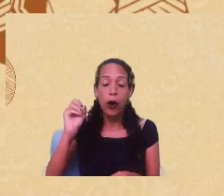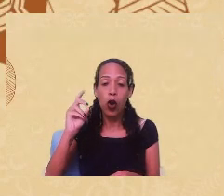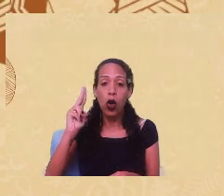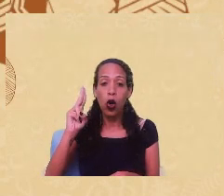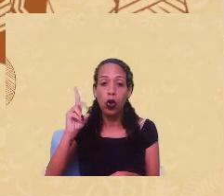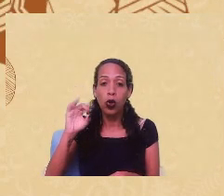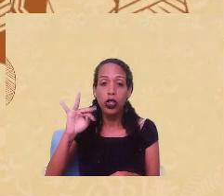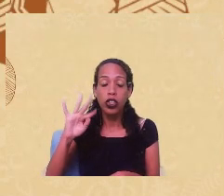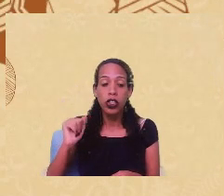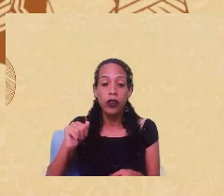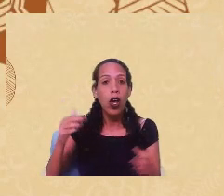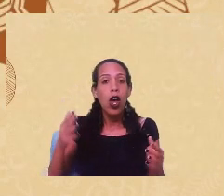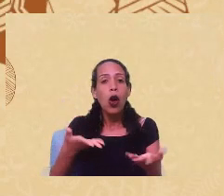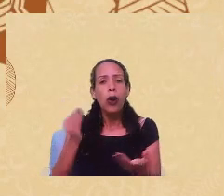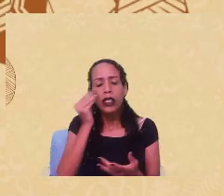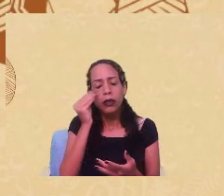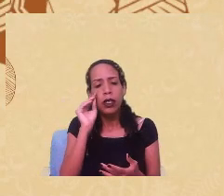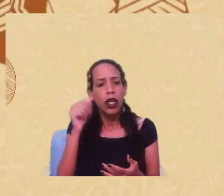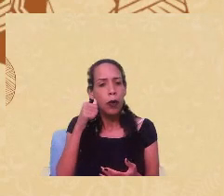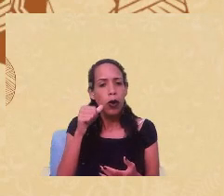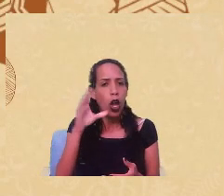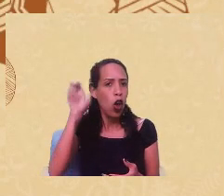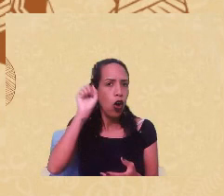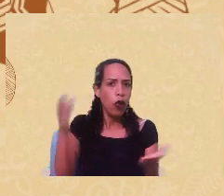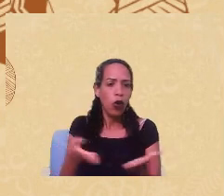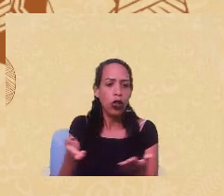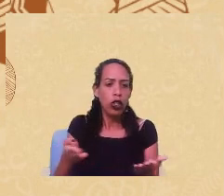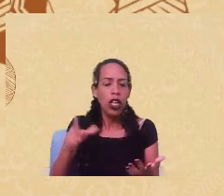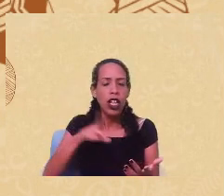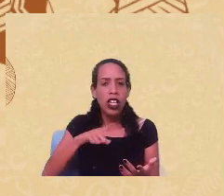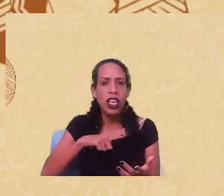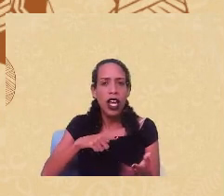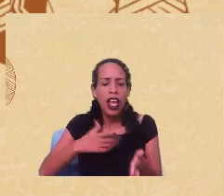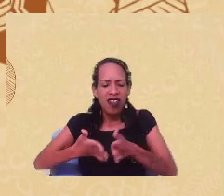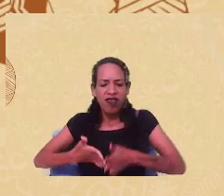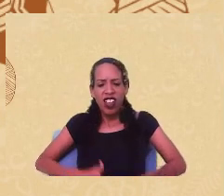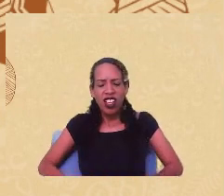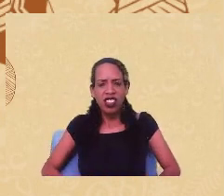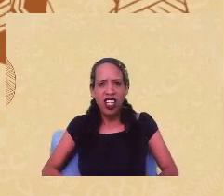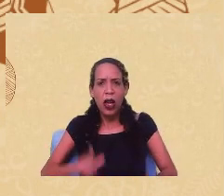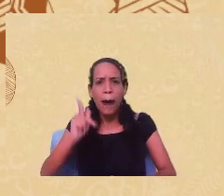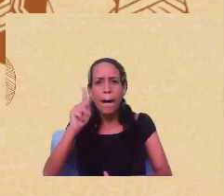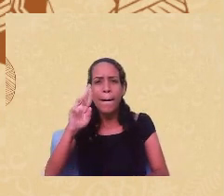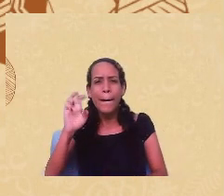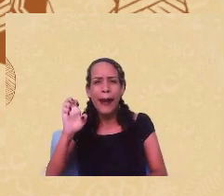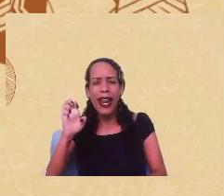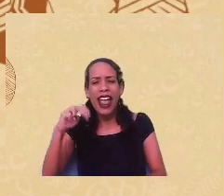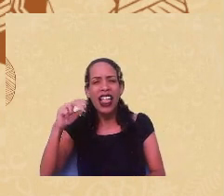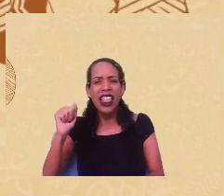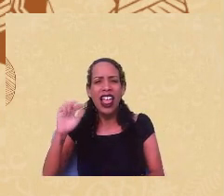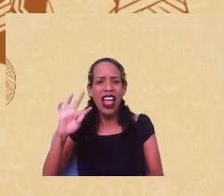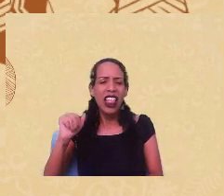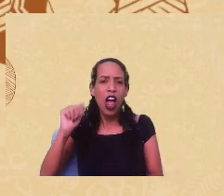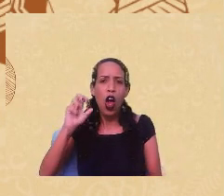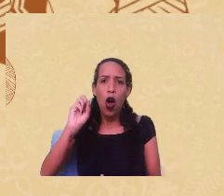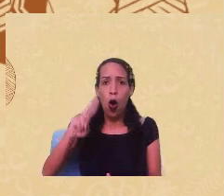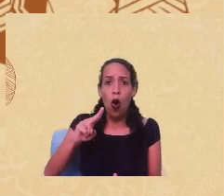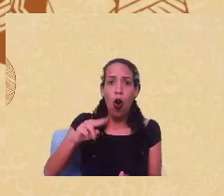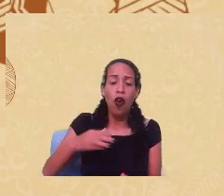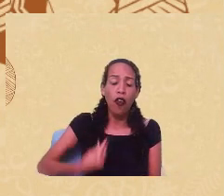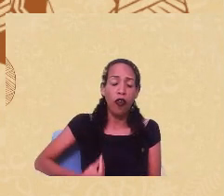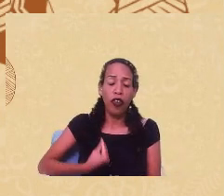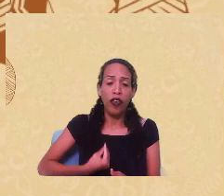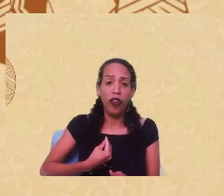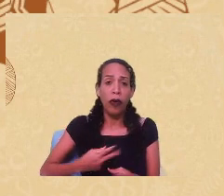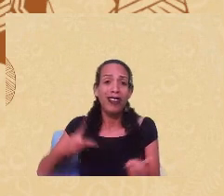aqui nos escutam hoje tiveram ao longo do seu pré-natal e do seu parto quando foram mães, né, ou quando viveram uma interrupção? Como foram